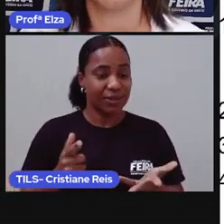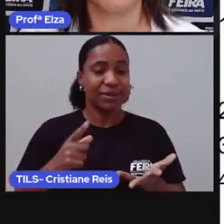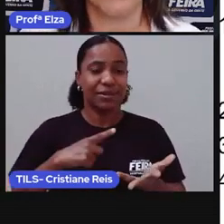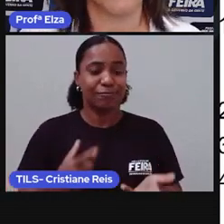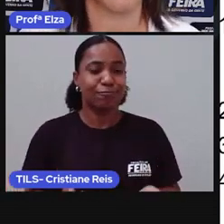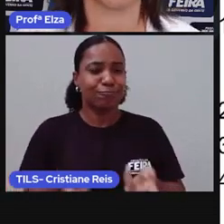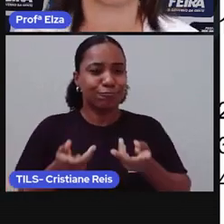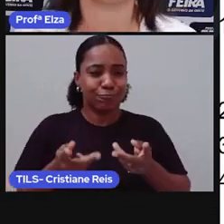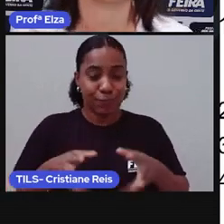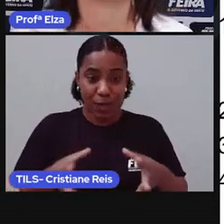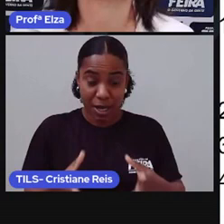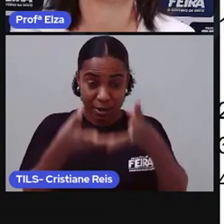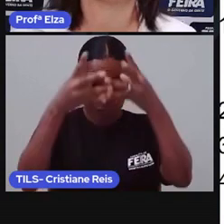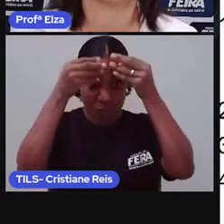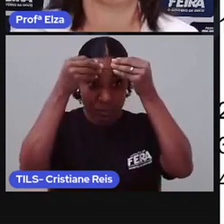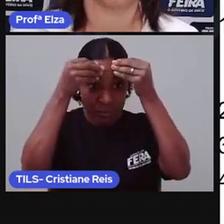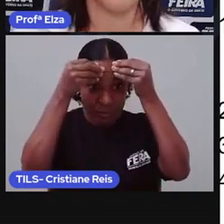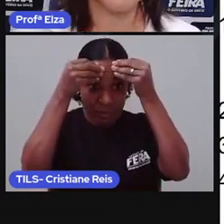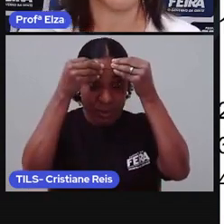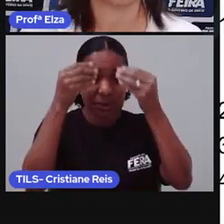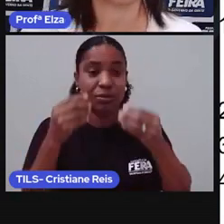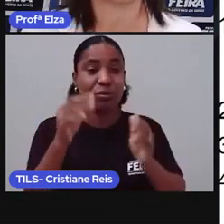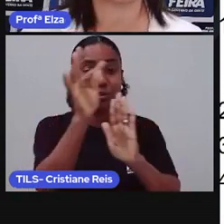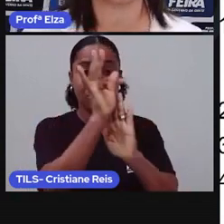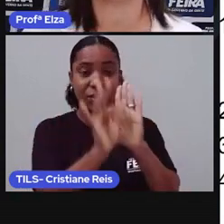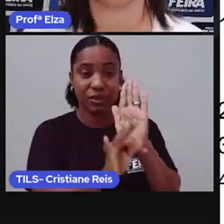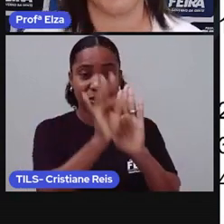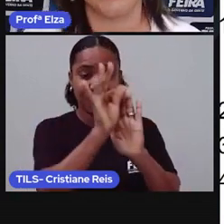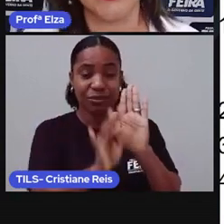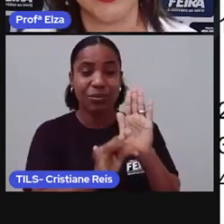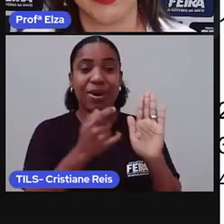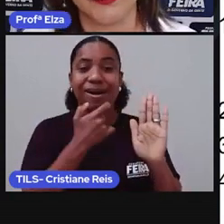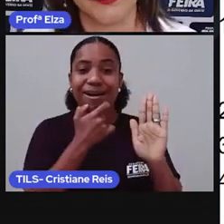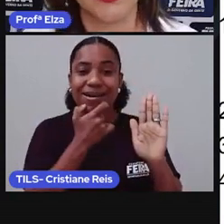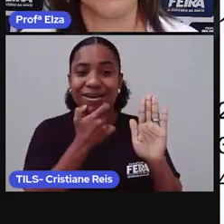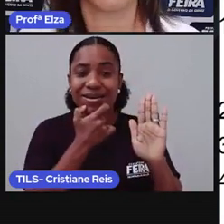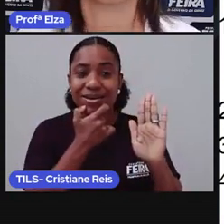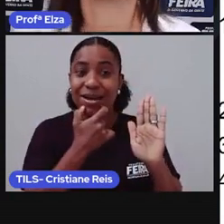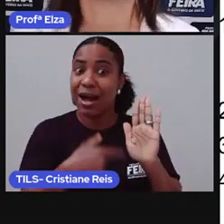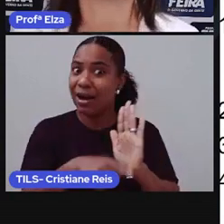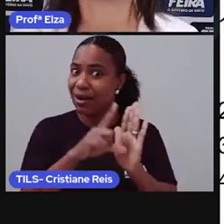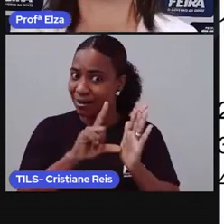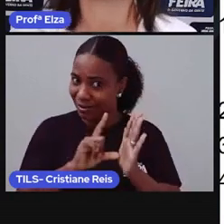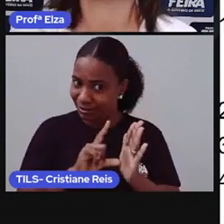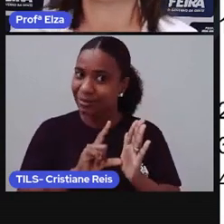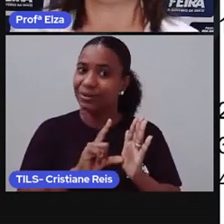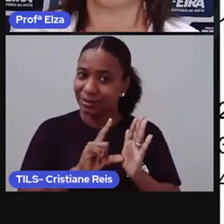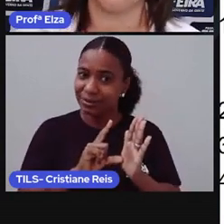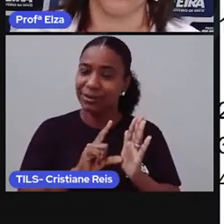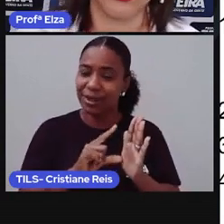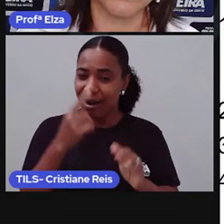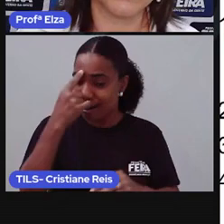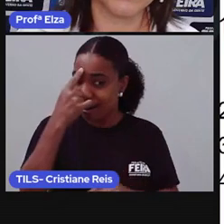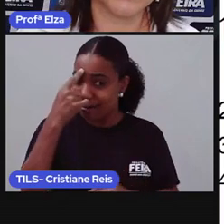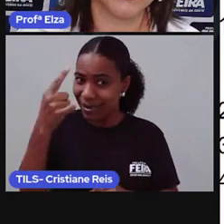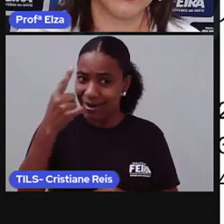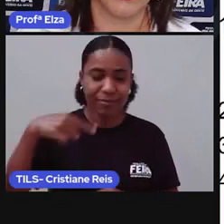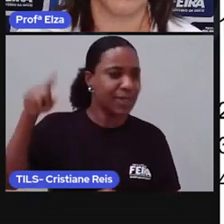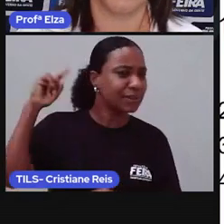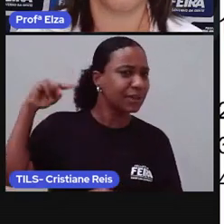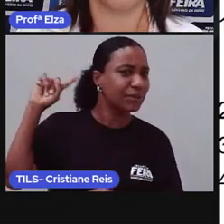compreender os textos em inglês, eu gostaria que vocês se lembrassem da nossa última aula,